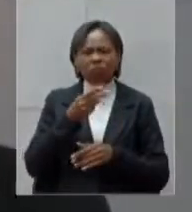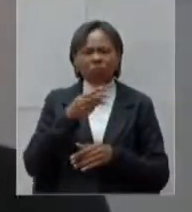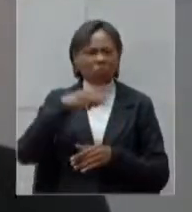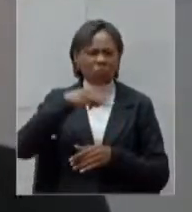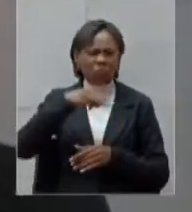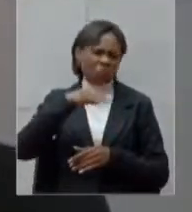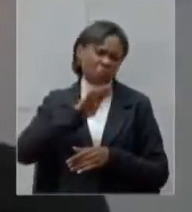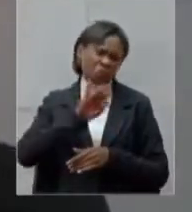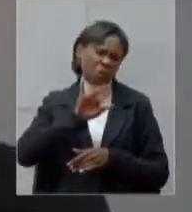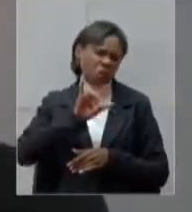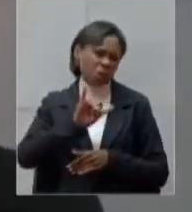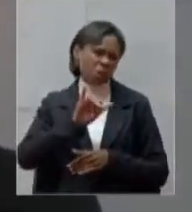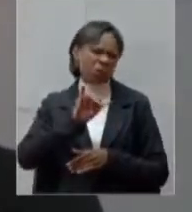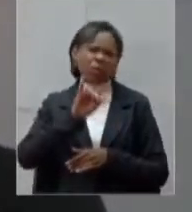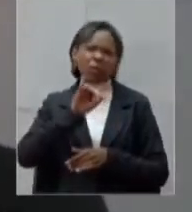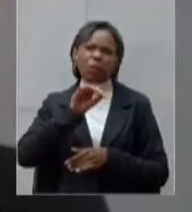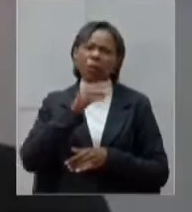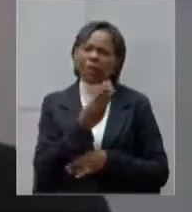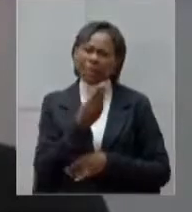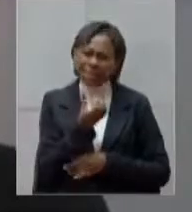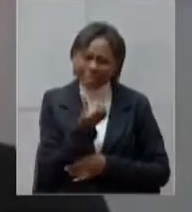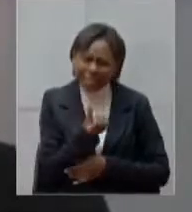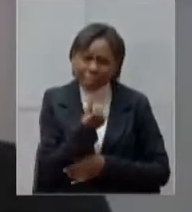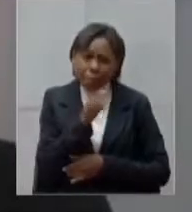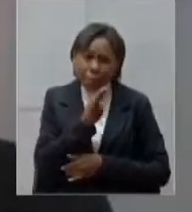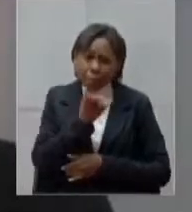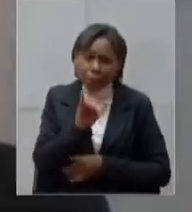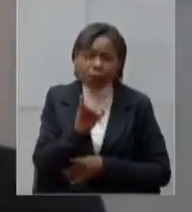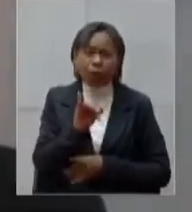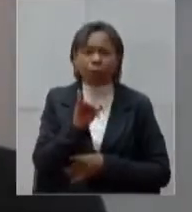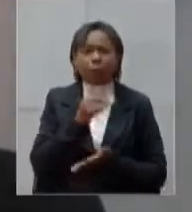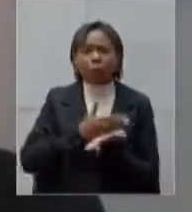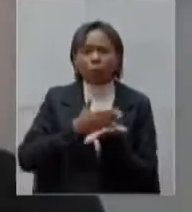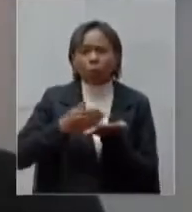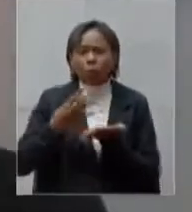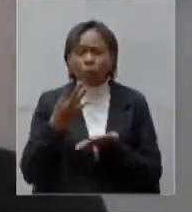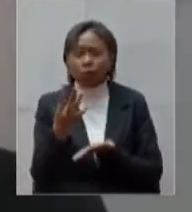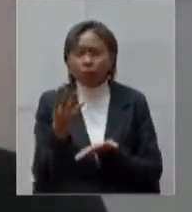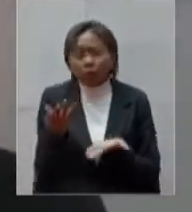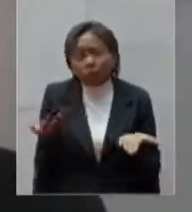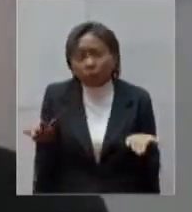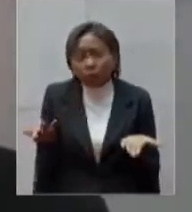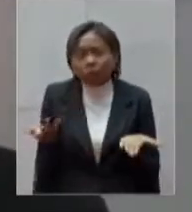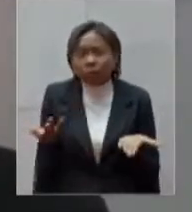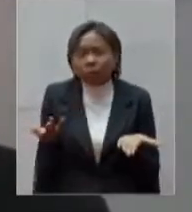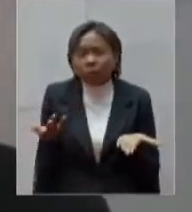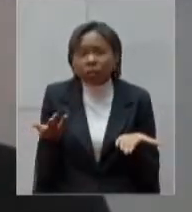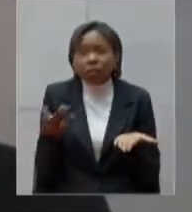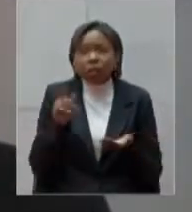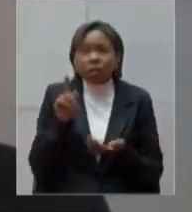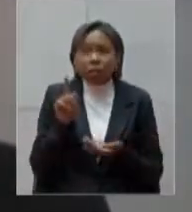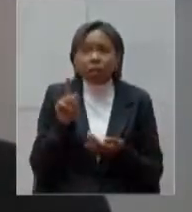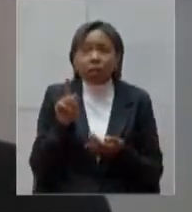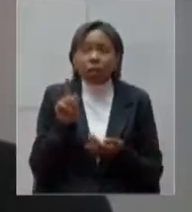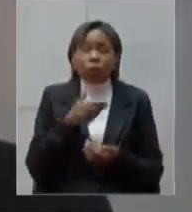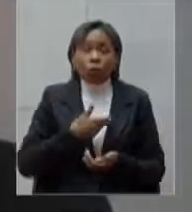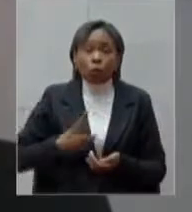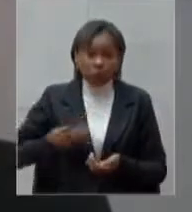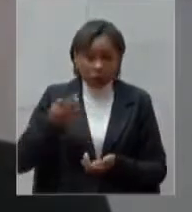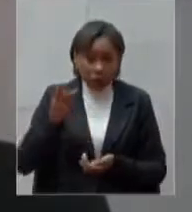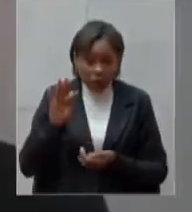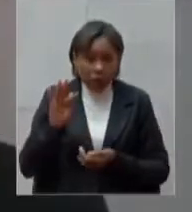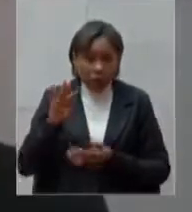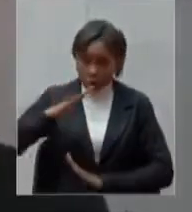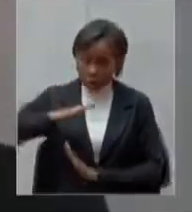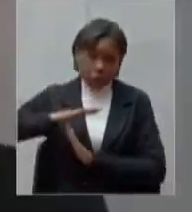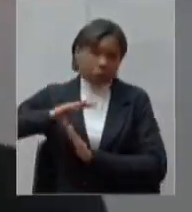parcelas mas de qualquer maneira isso é finito dinheiro do governo federal também ele é finito e nós estamos aqui com